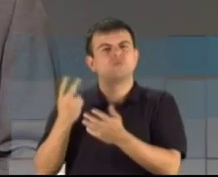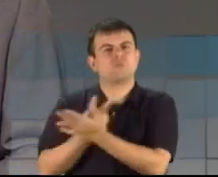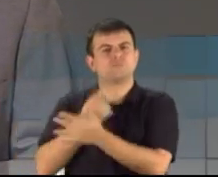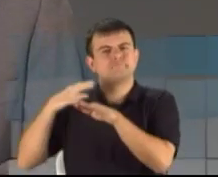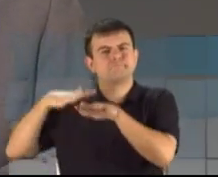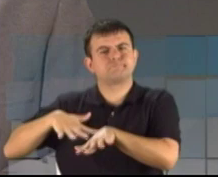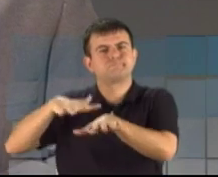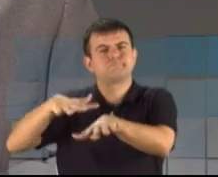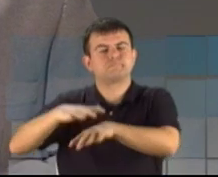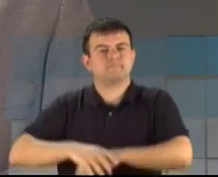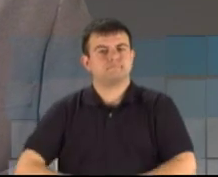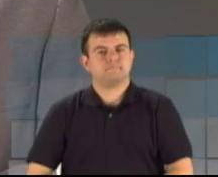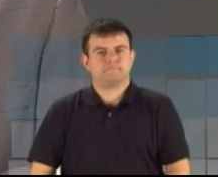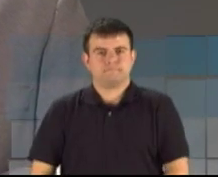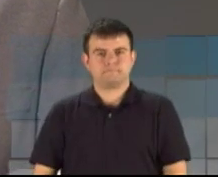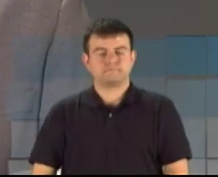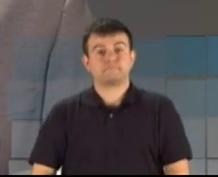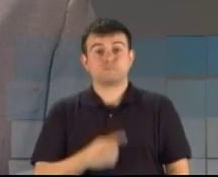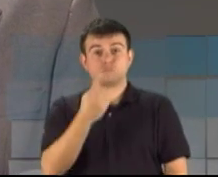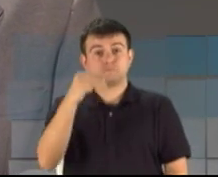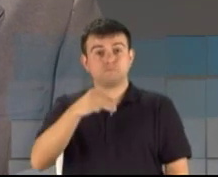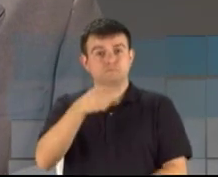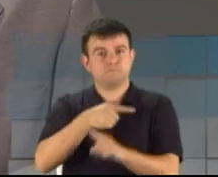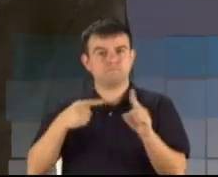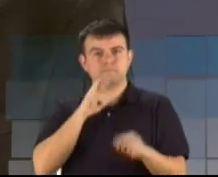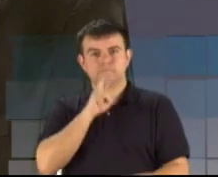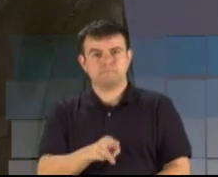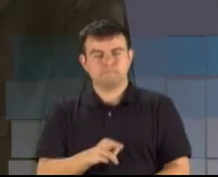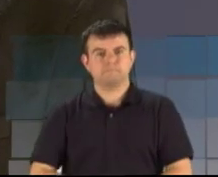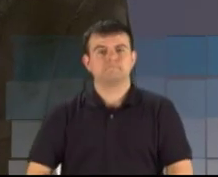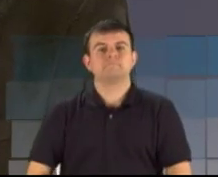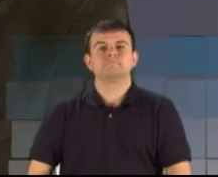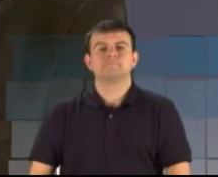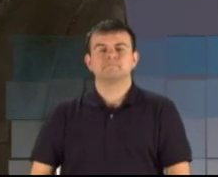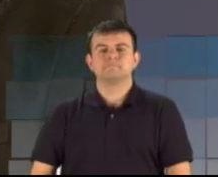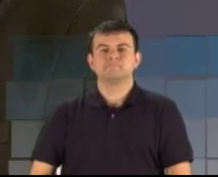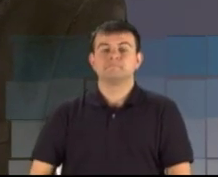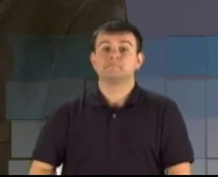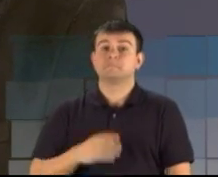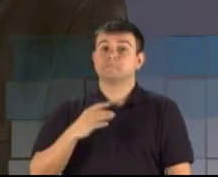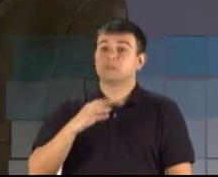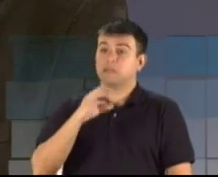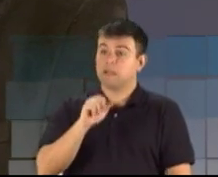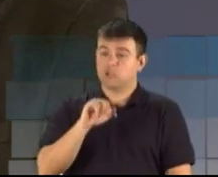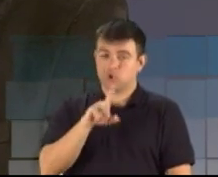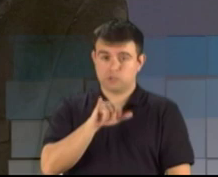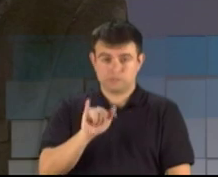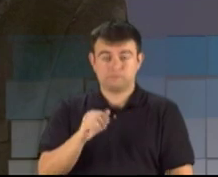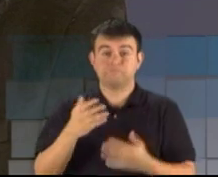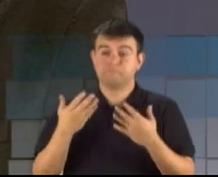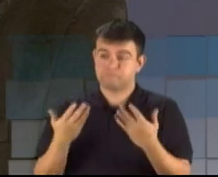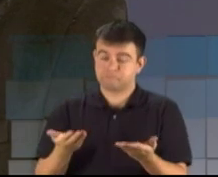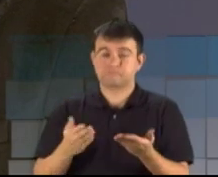candidato. Candidato Cassiá Carpes tem um minuto e meio para a resposta. Deputado Cairo, o estado do Rio Grande do Sul